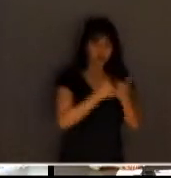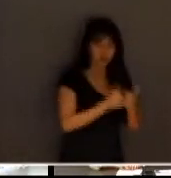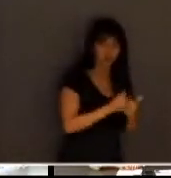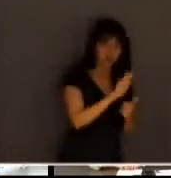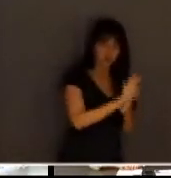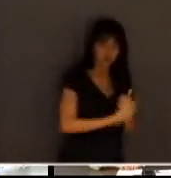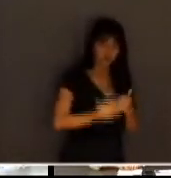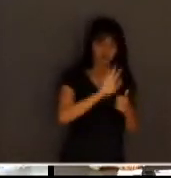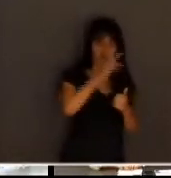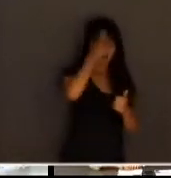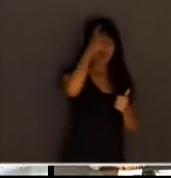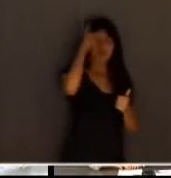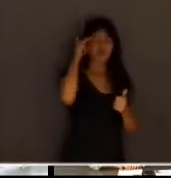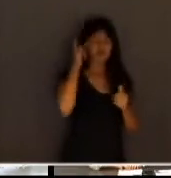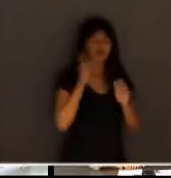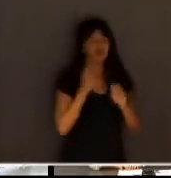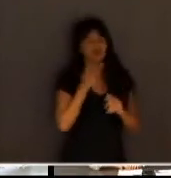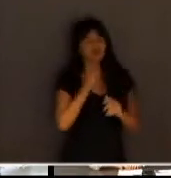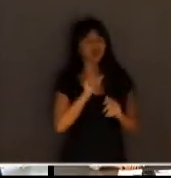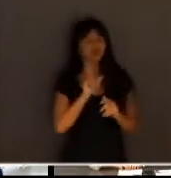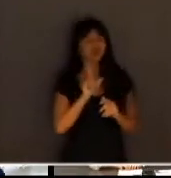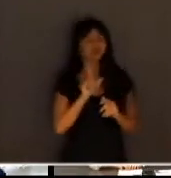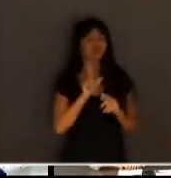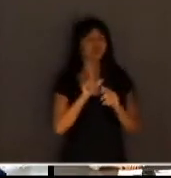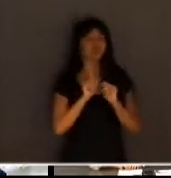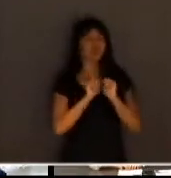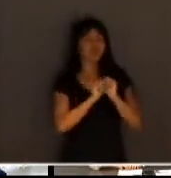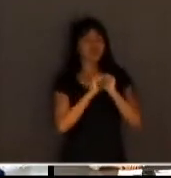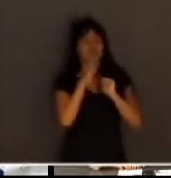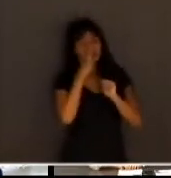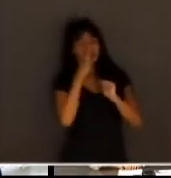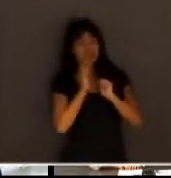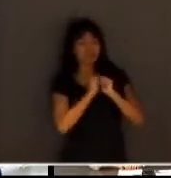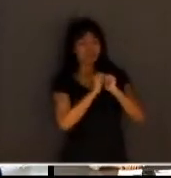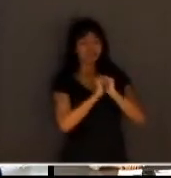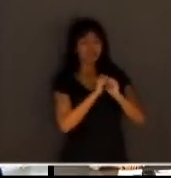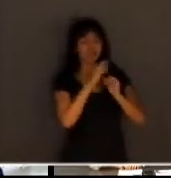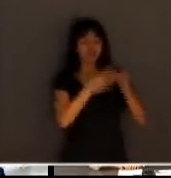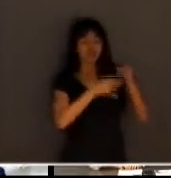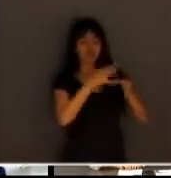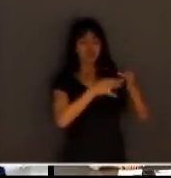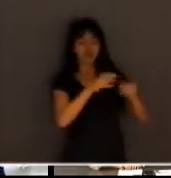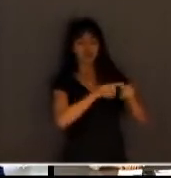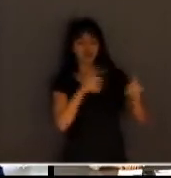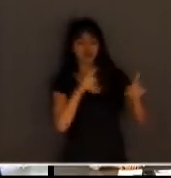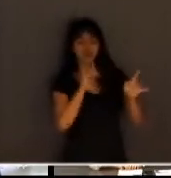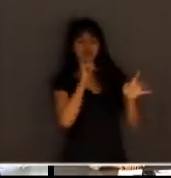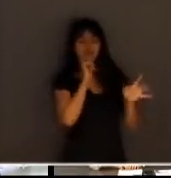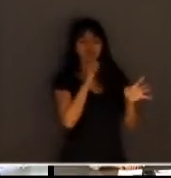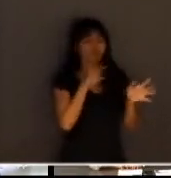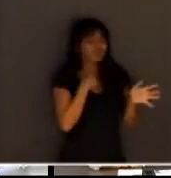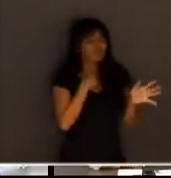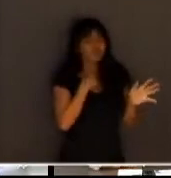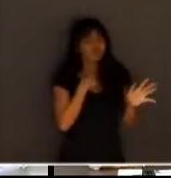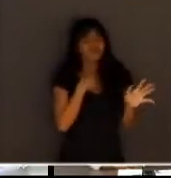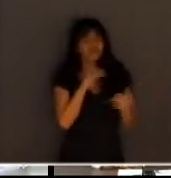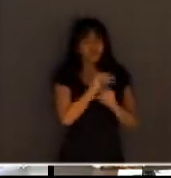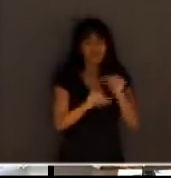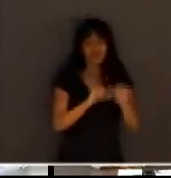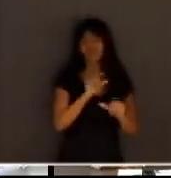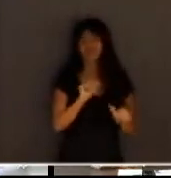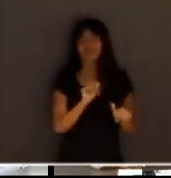pessoas possam, mediante um link, assistir e acompanhar o julgamento, mas fora esse tipo de coisa, muito pouca coisa vai mudar,